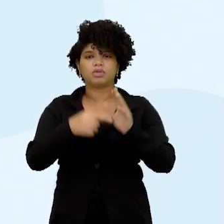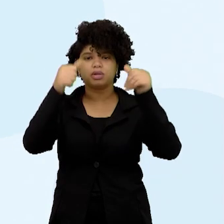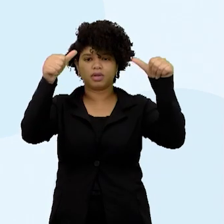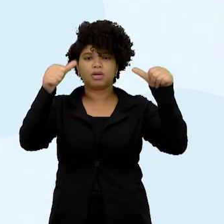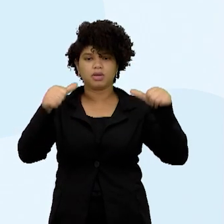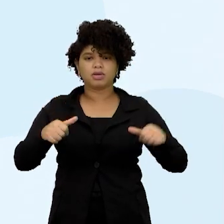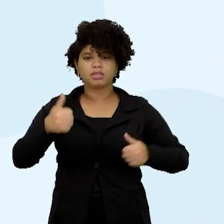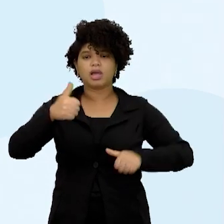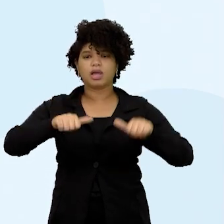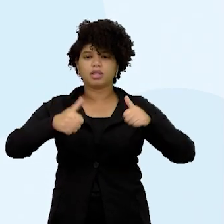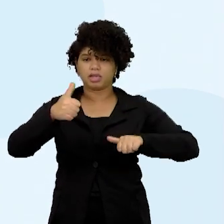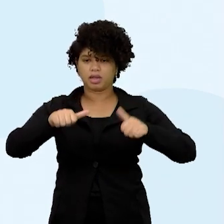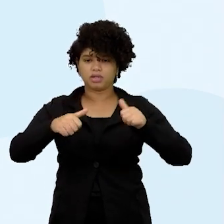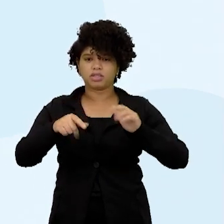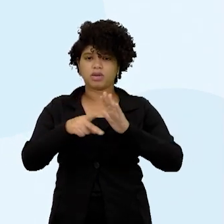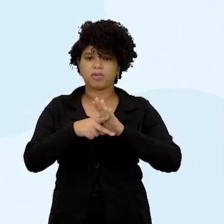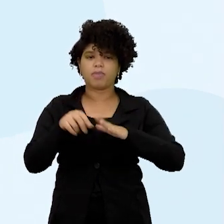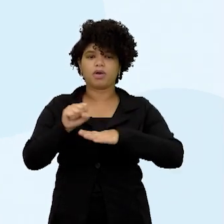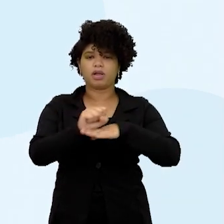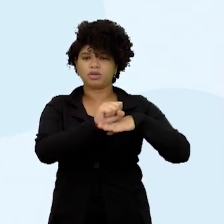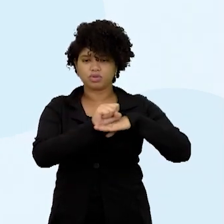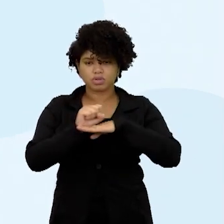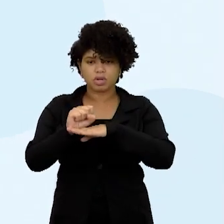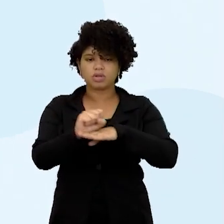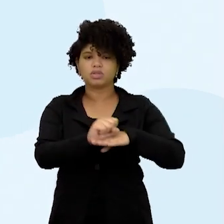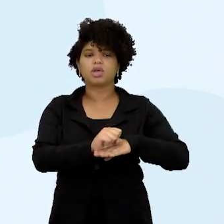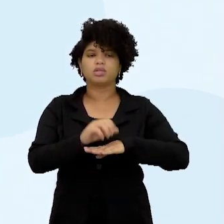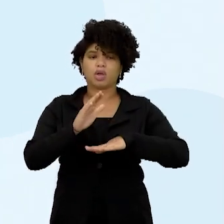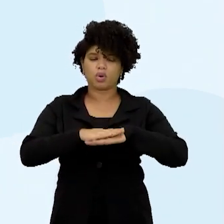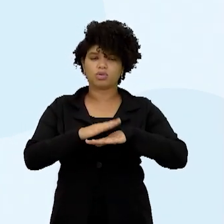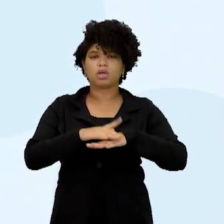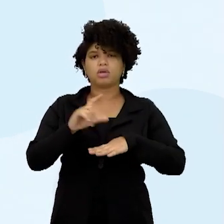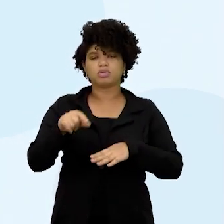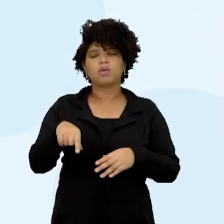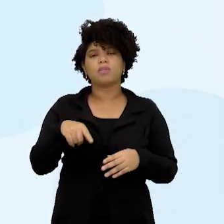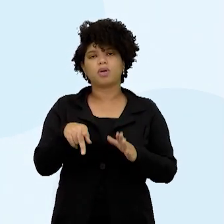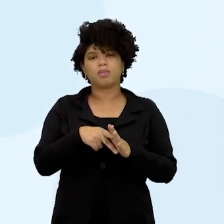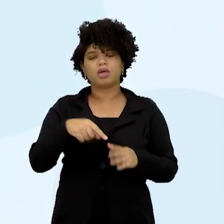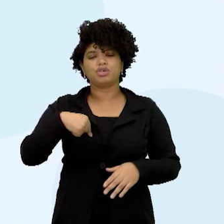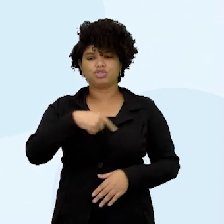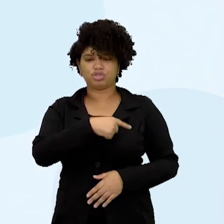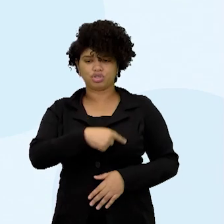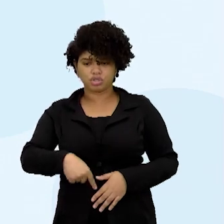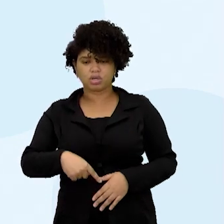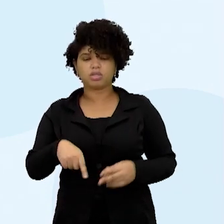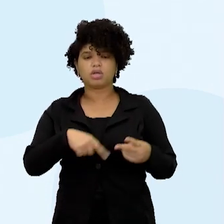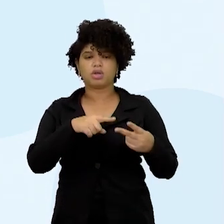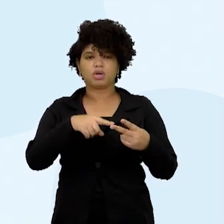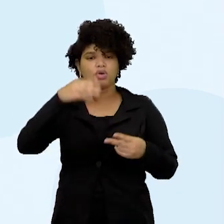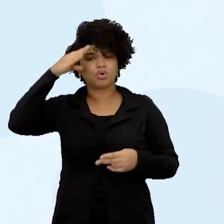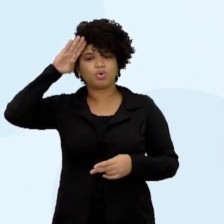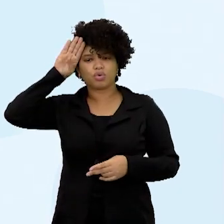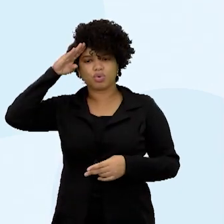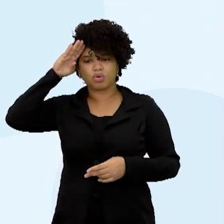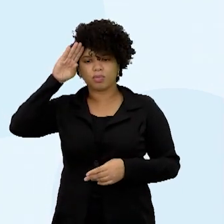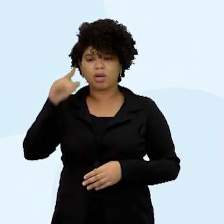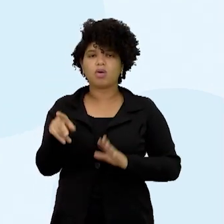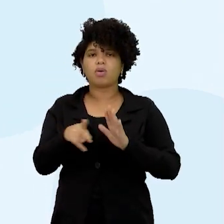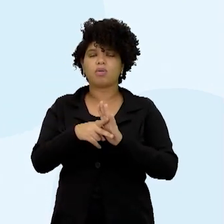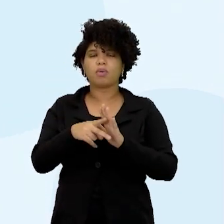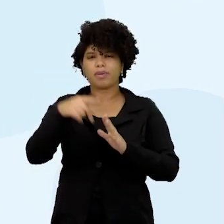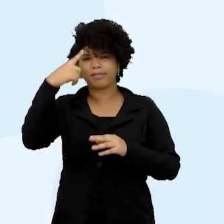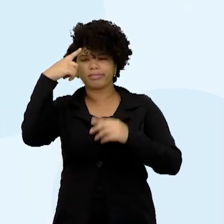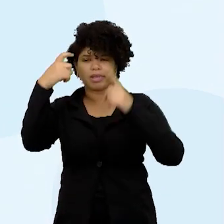analítica das revoluções socialistas ocorridas em China e em Cuba, no contexto da Guerra Fria e